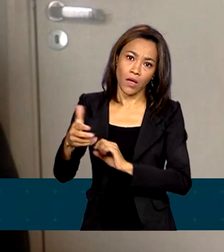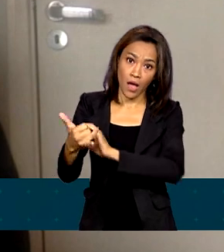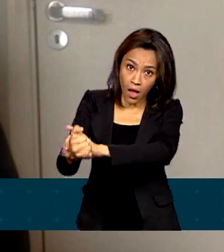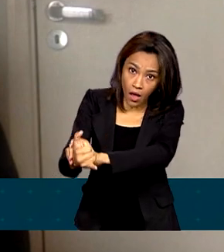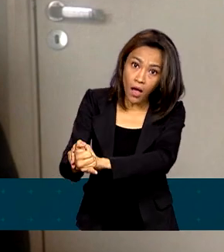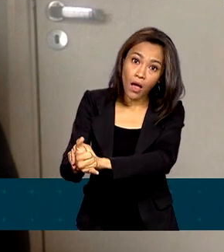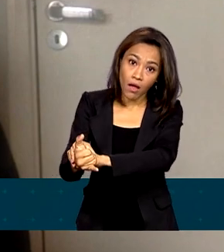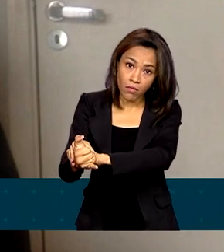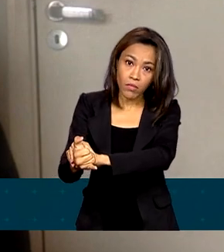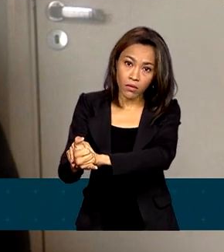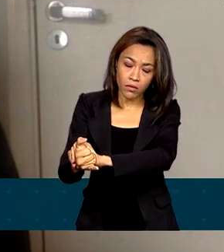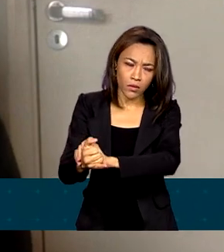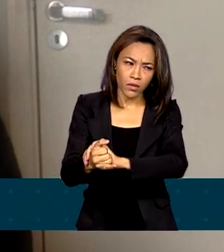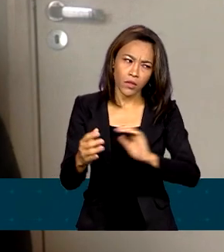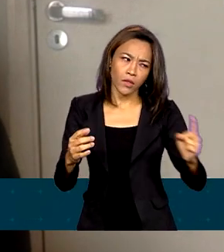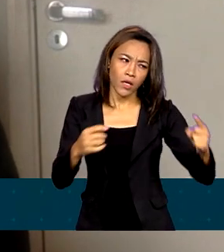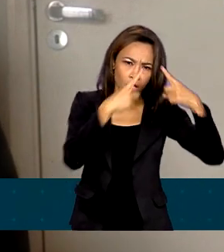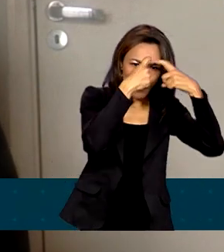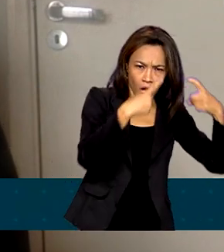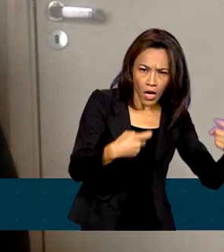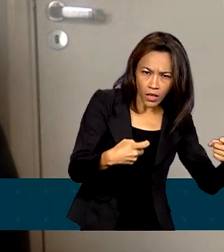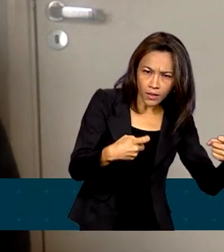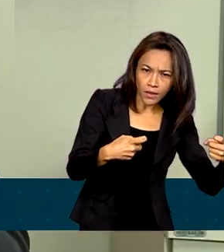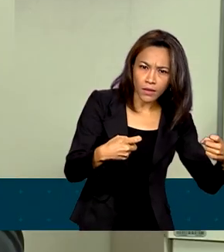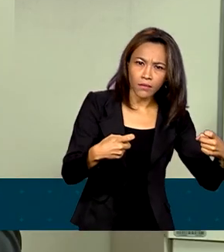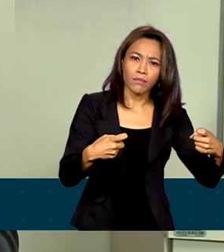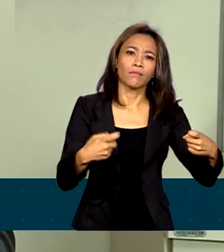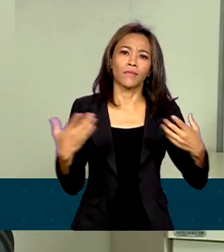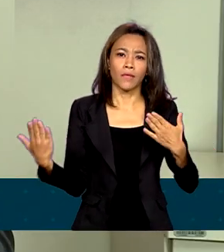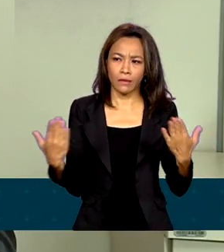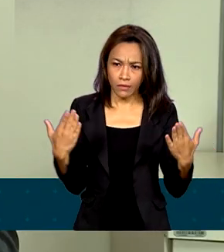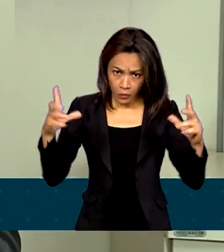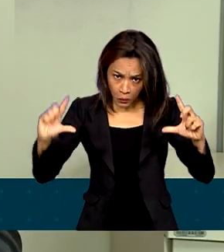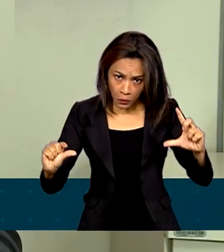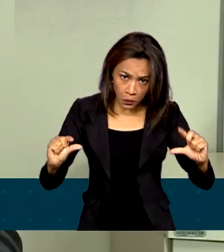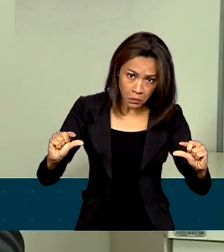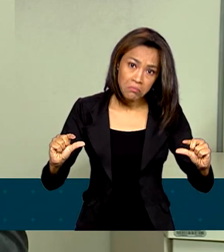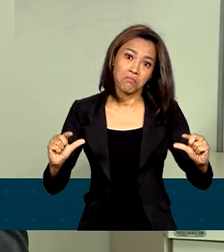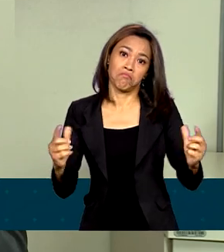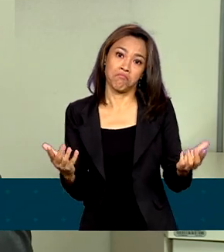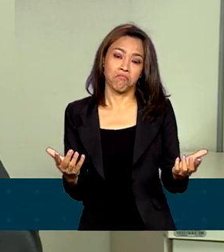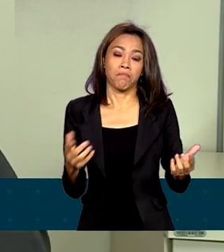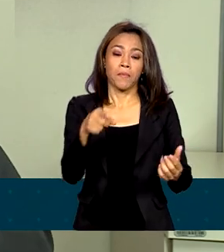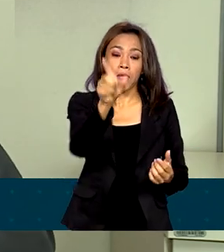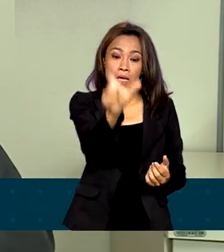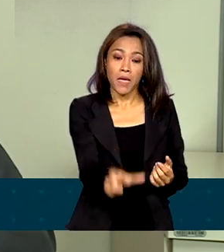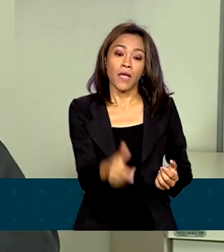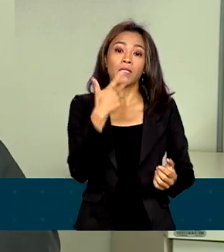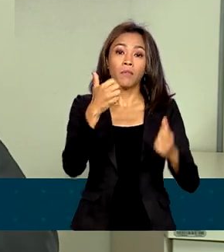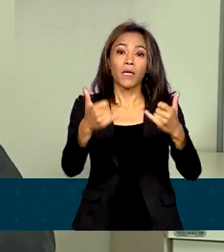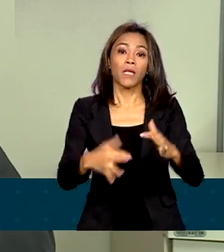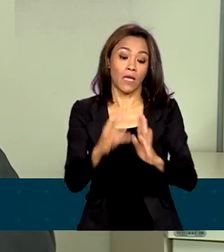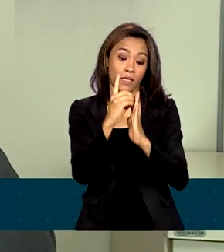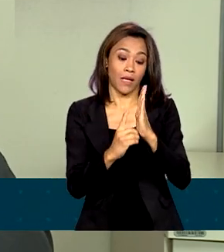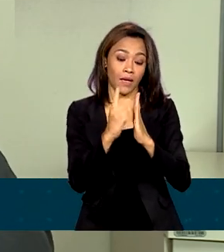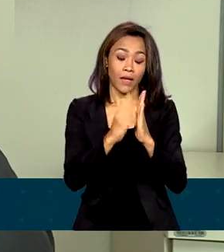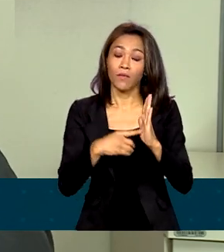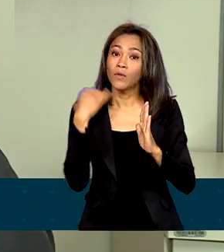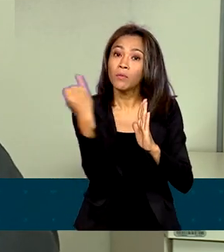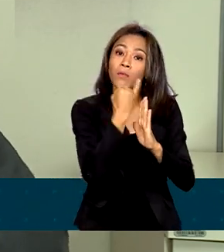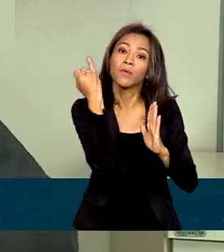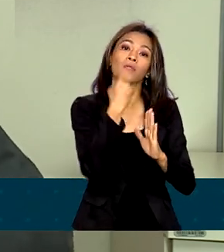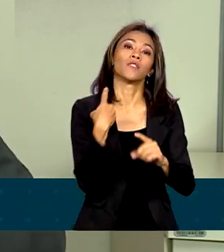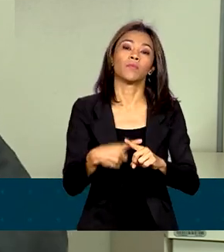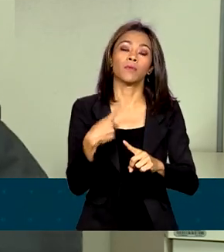e aumenta a violência, especialmente a violência letal. Esse decreto foi essencial para que a gente consiga barrar